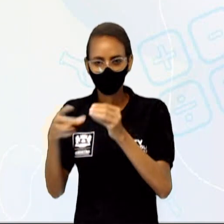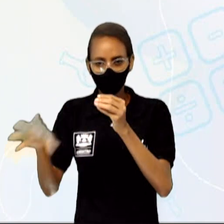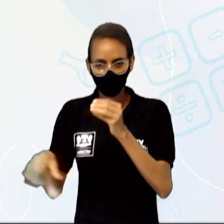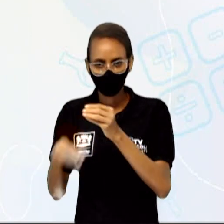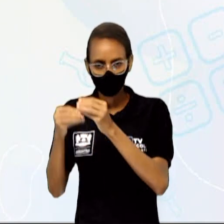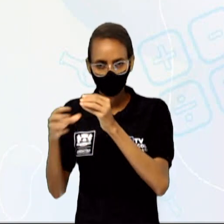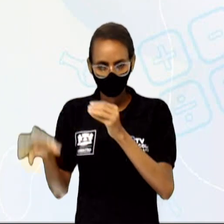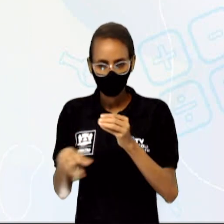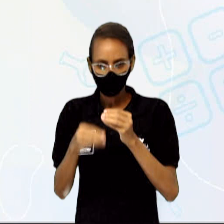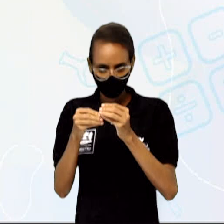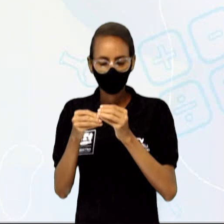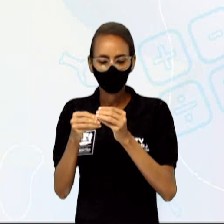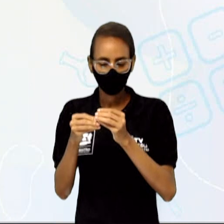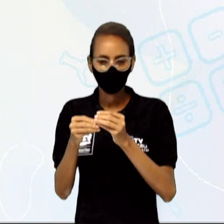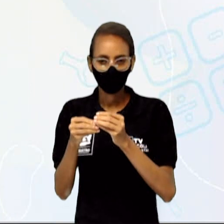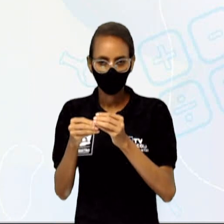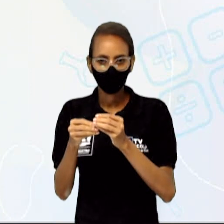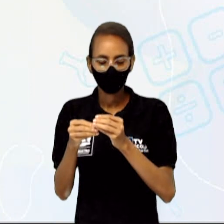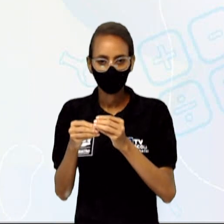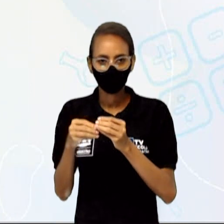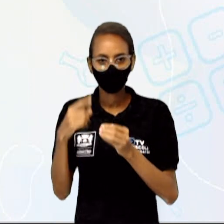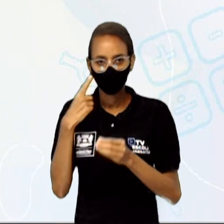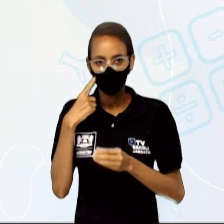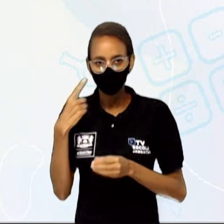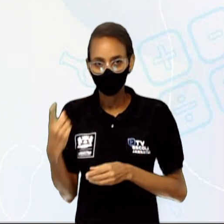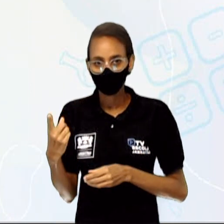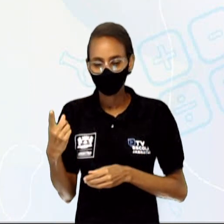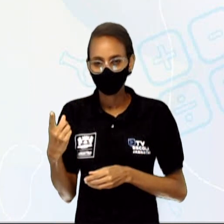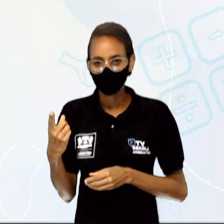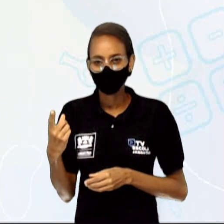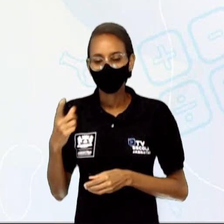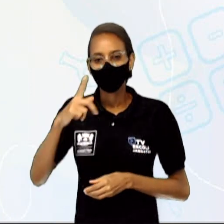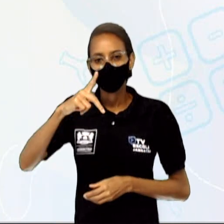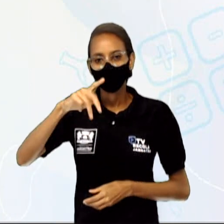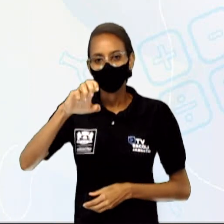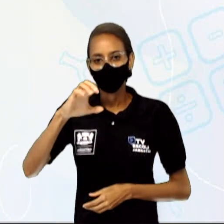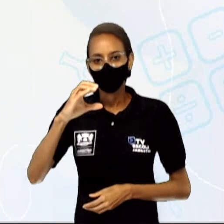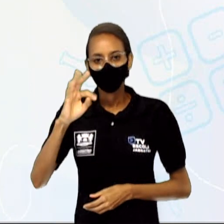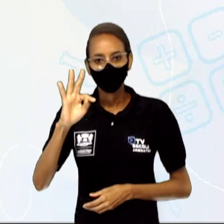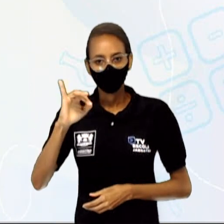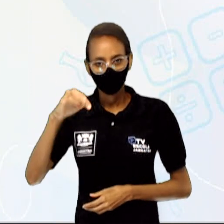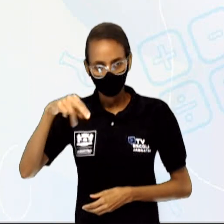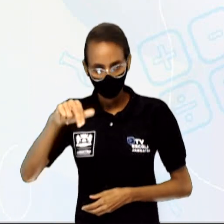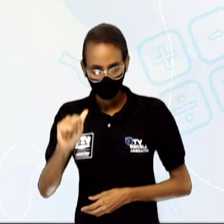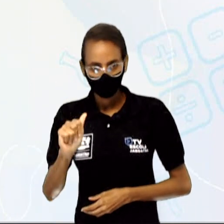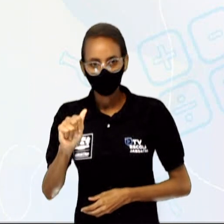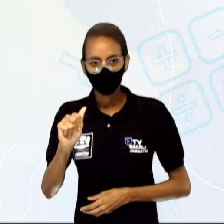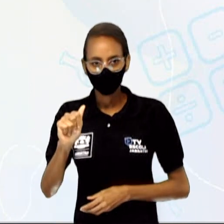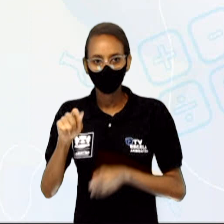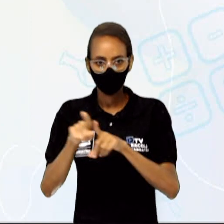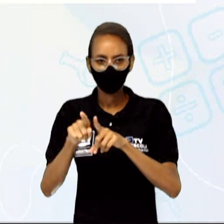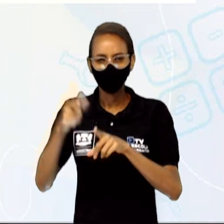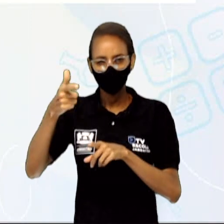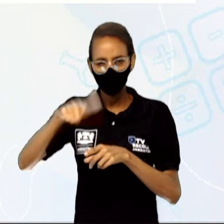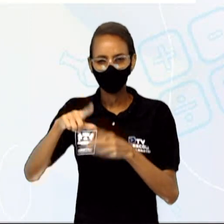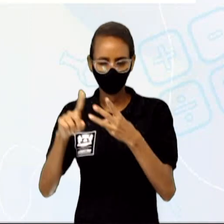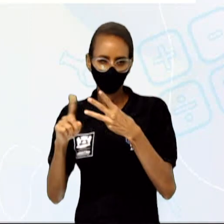amarram esses tubos de celulose, como está representada aí a pectina, a L-celulose e as glicanas.